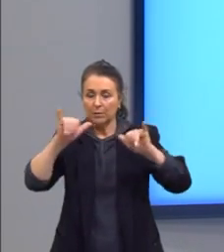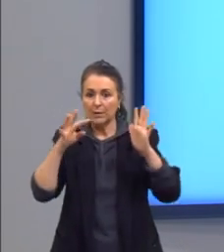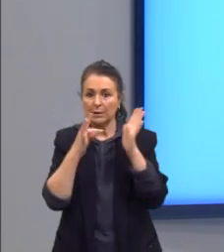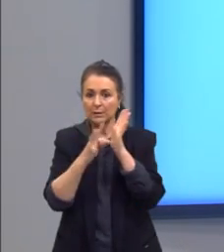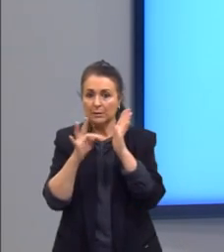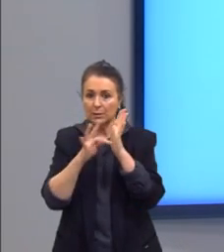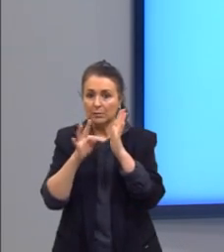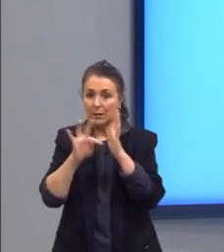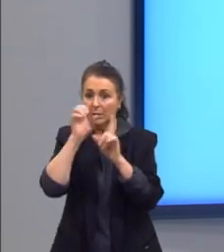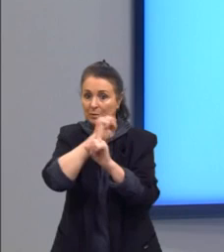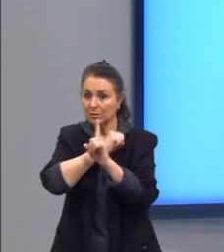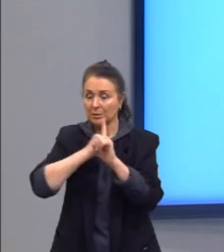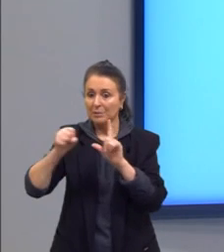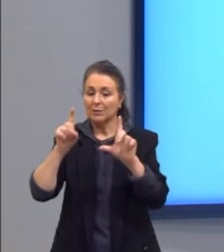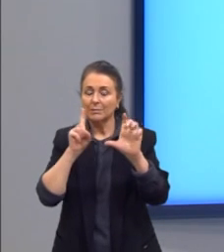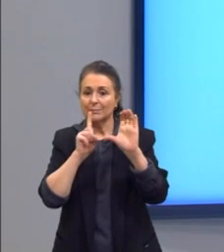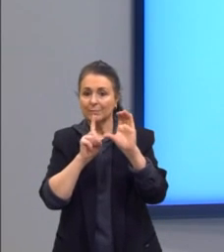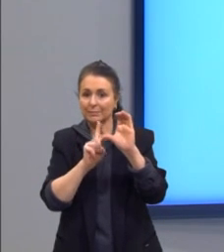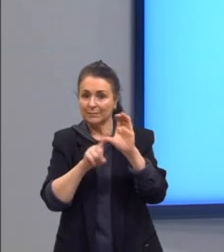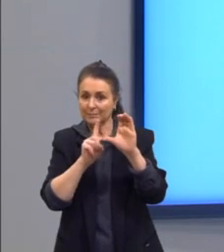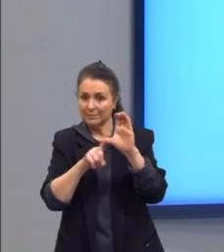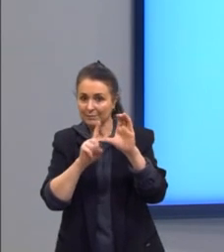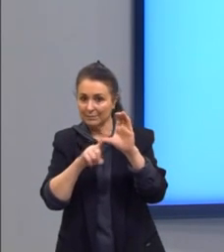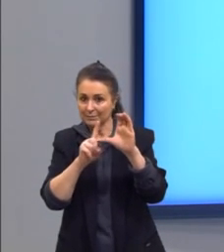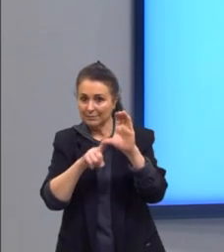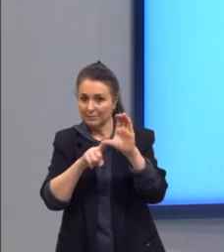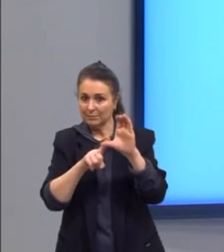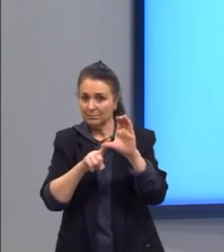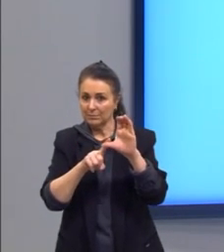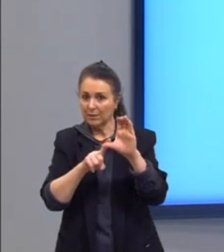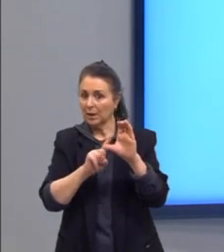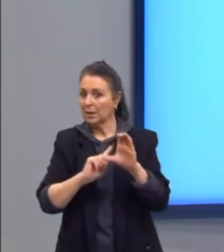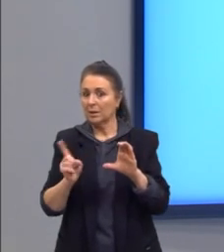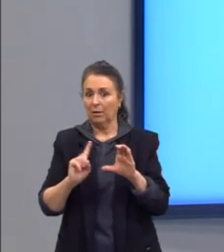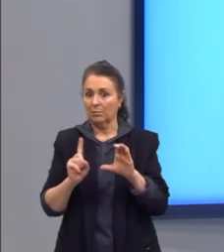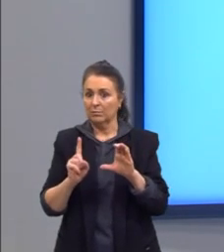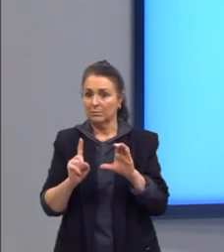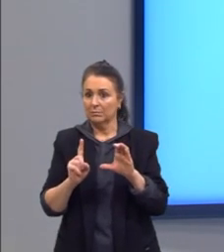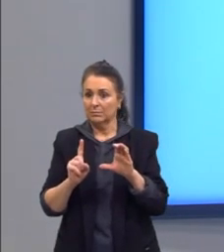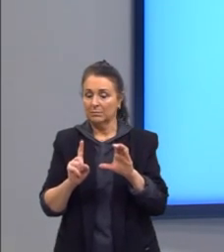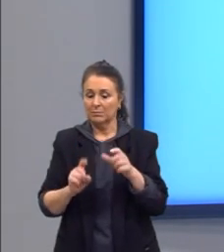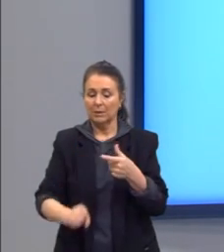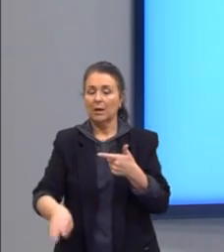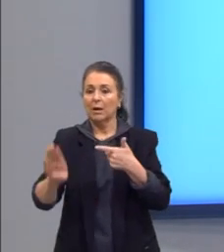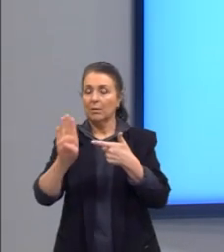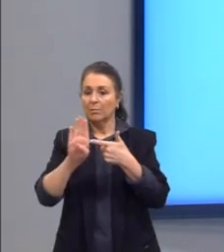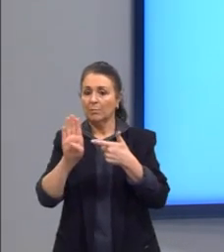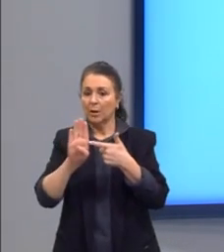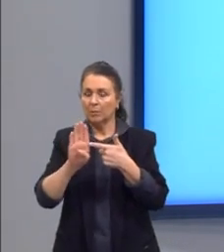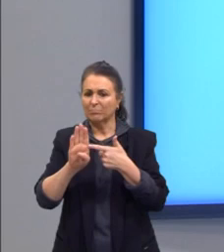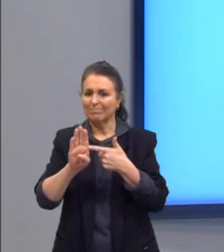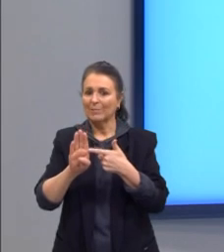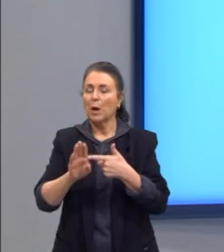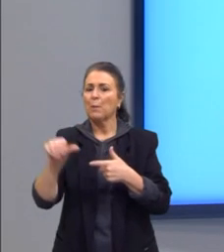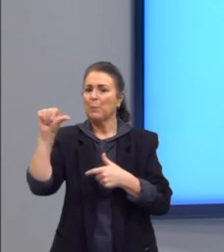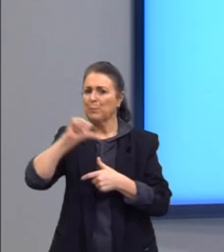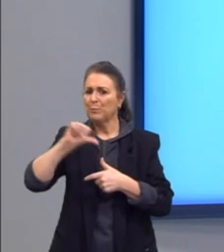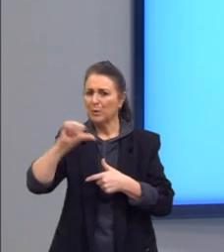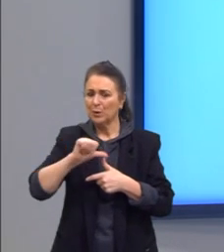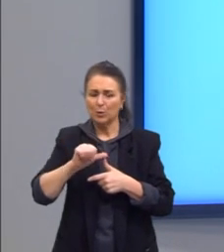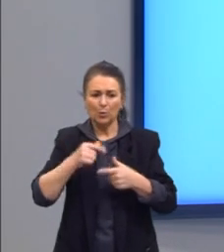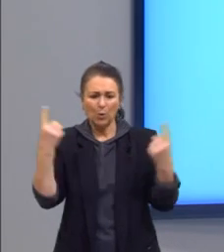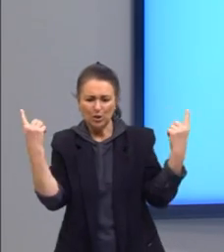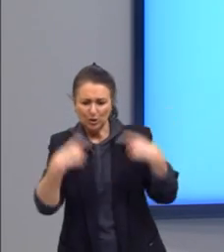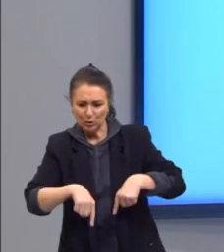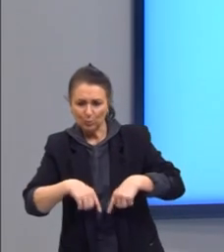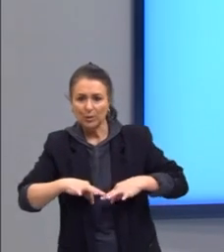socialistas? Não, não é isso aí, tá, gurizada. Acirrou as disputas territoriais?